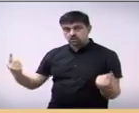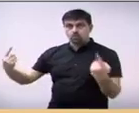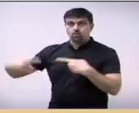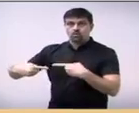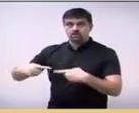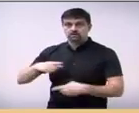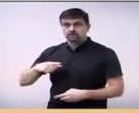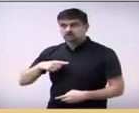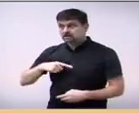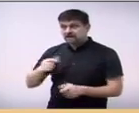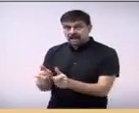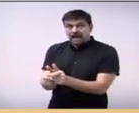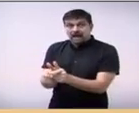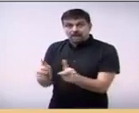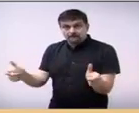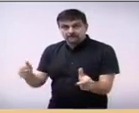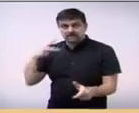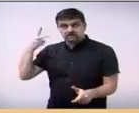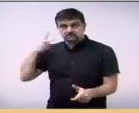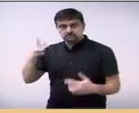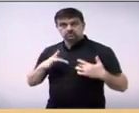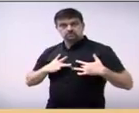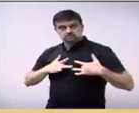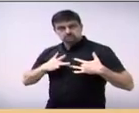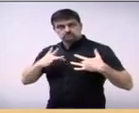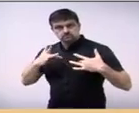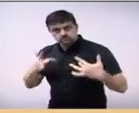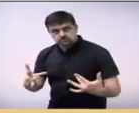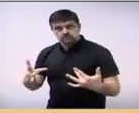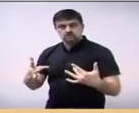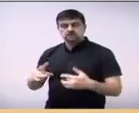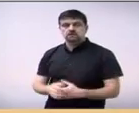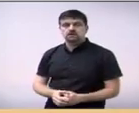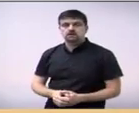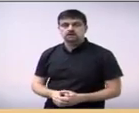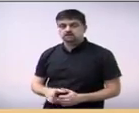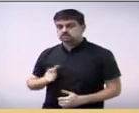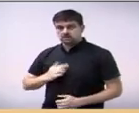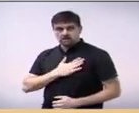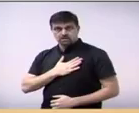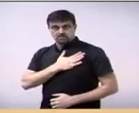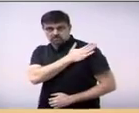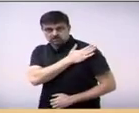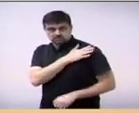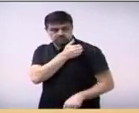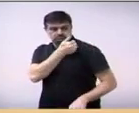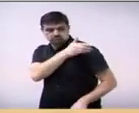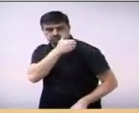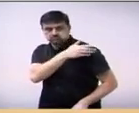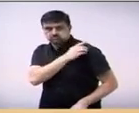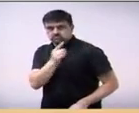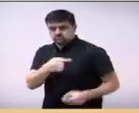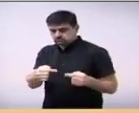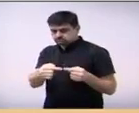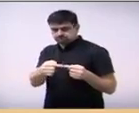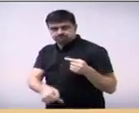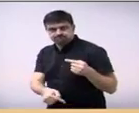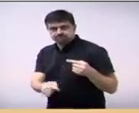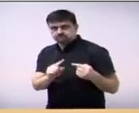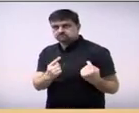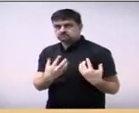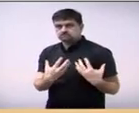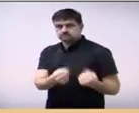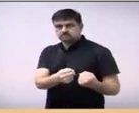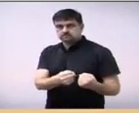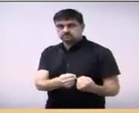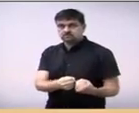quase, em sua maioria, solidários contra a causa do preconceito e discriminação. Entramos